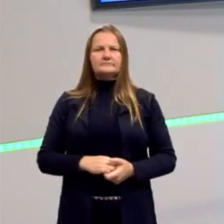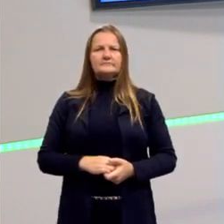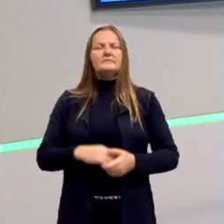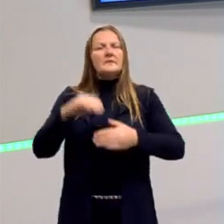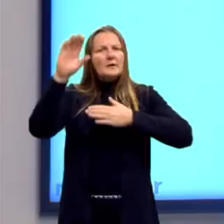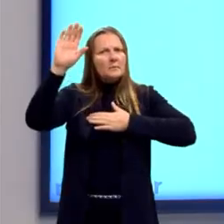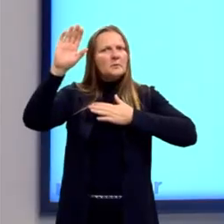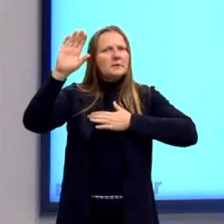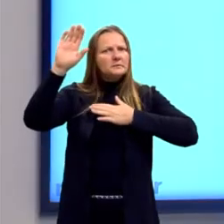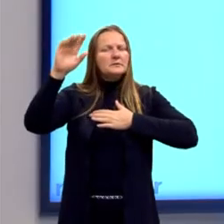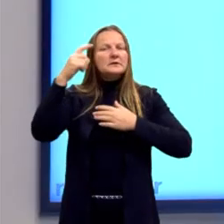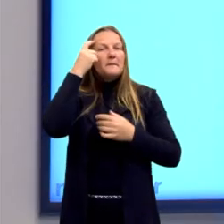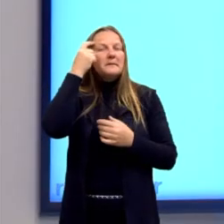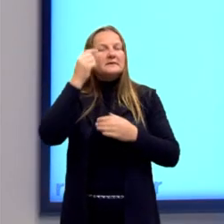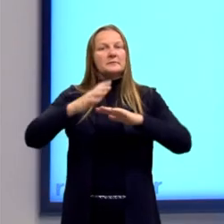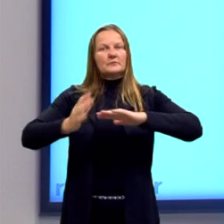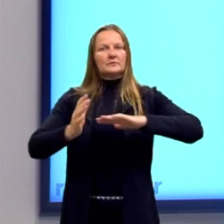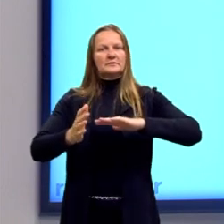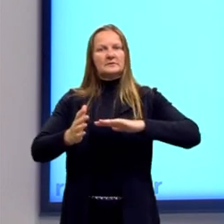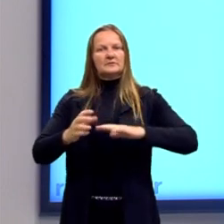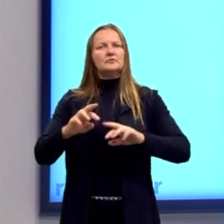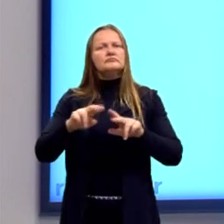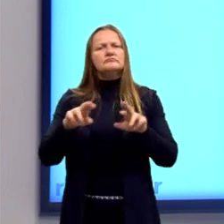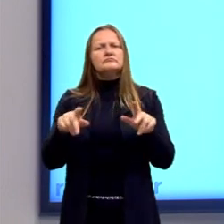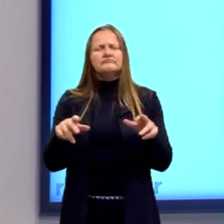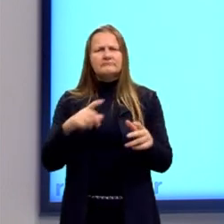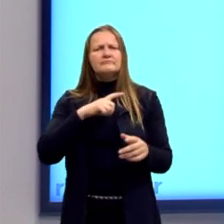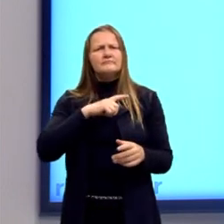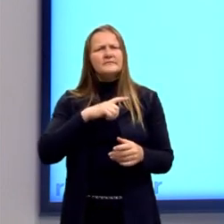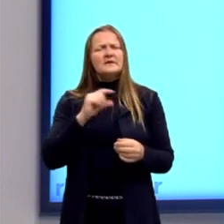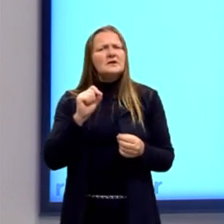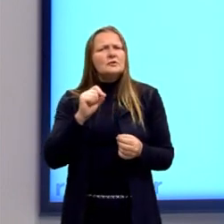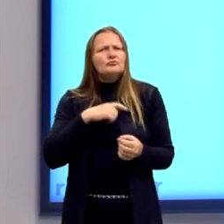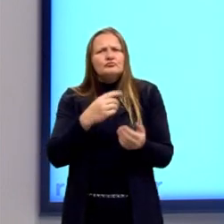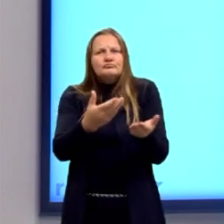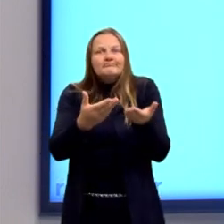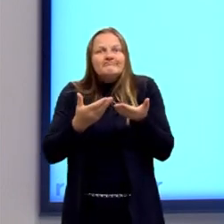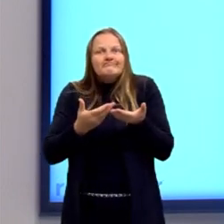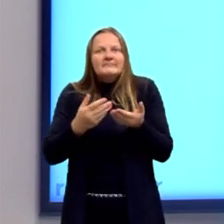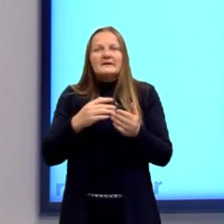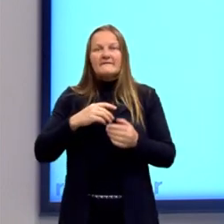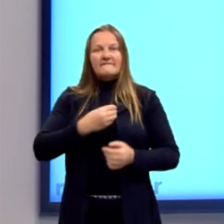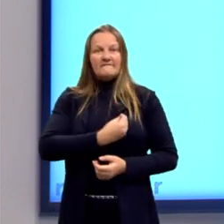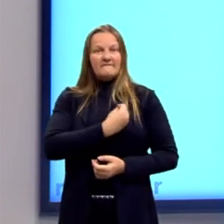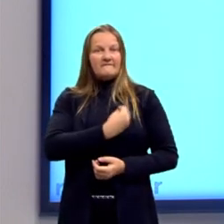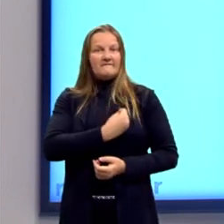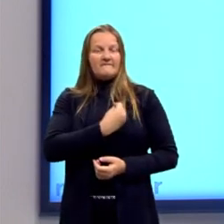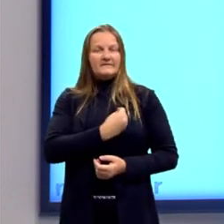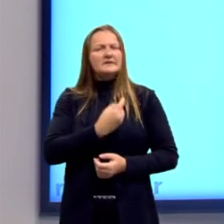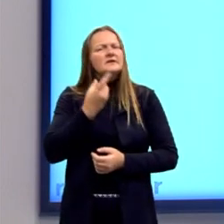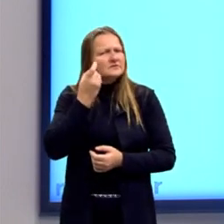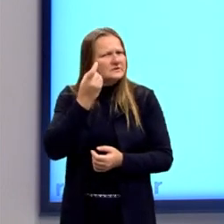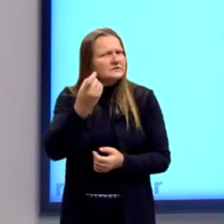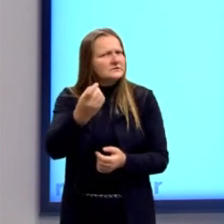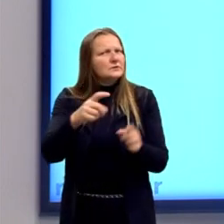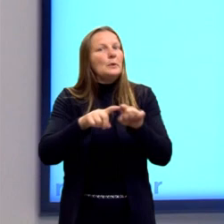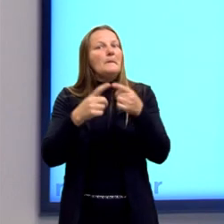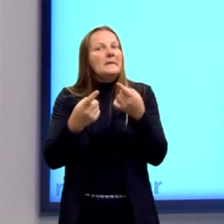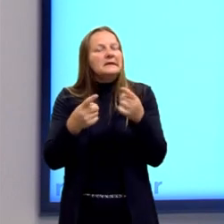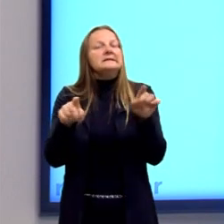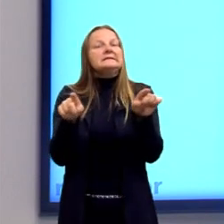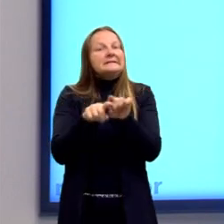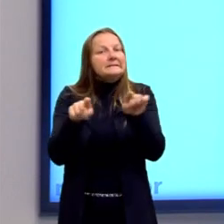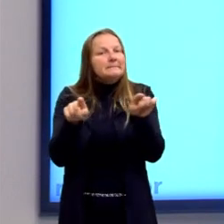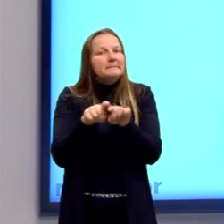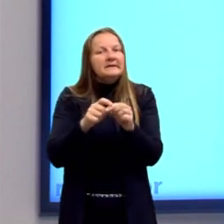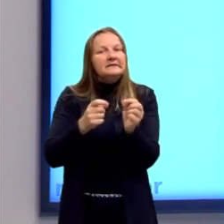promessas do pensamento moderno, eles nos trouxeram coisas interessantes. Mas, por outro lado,